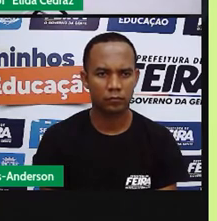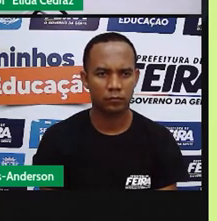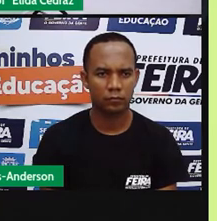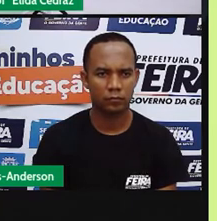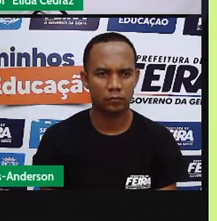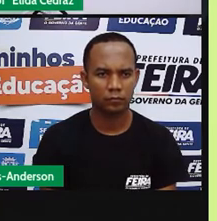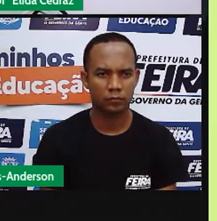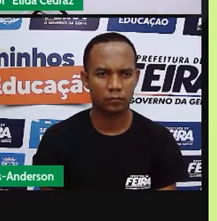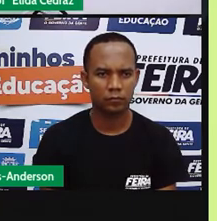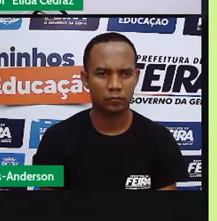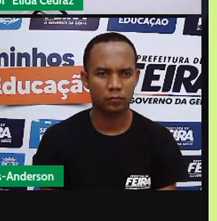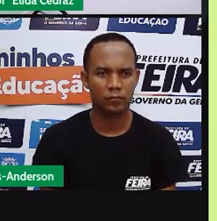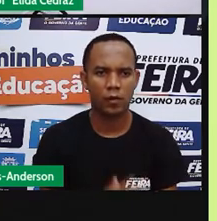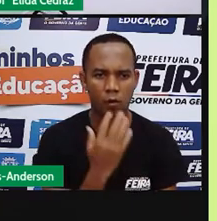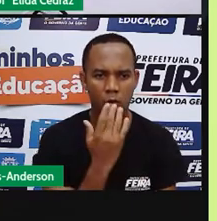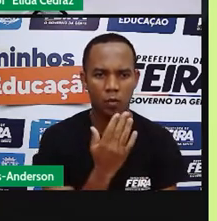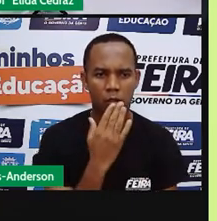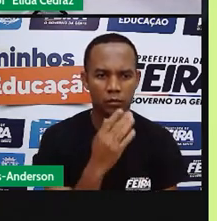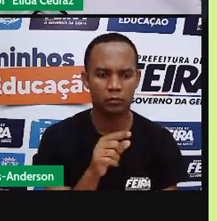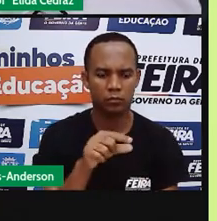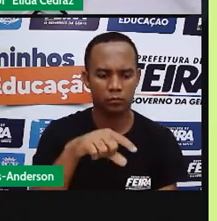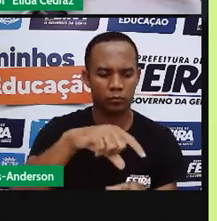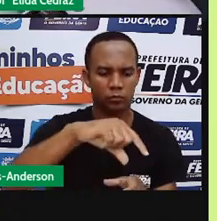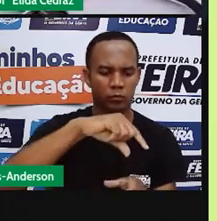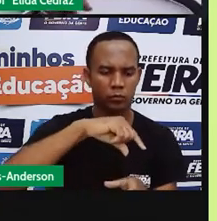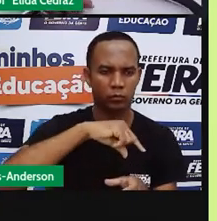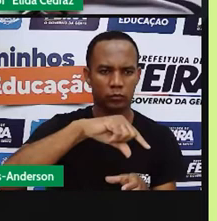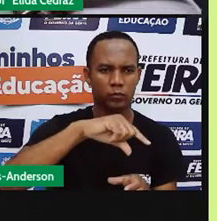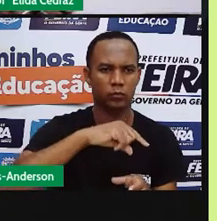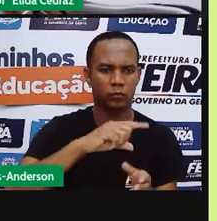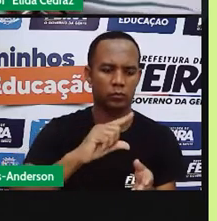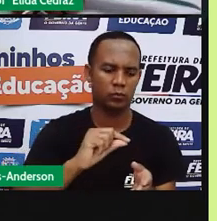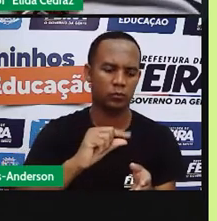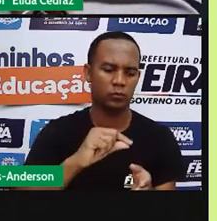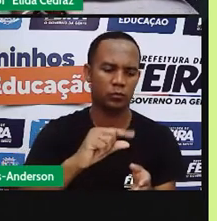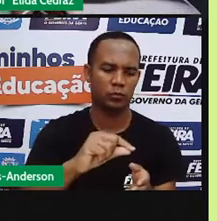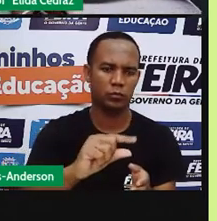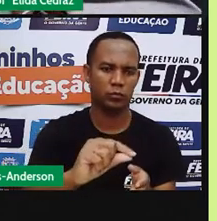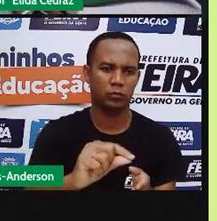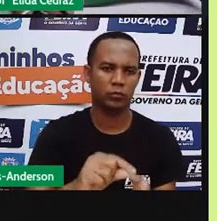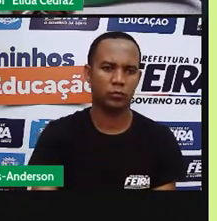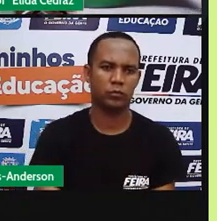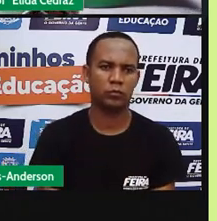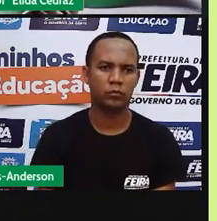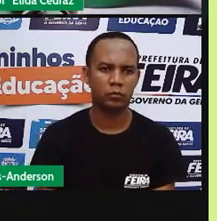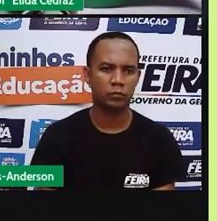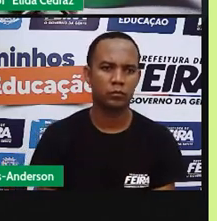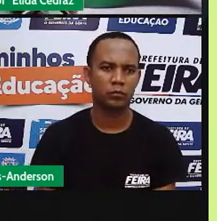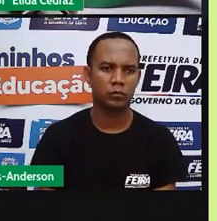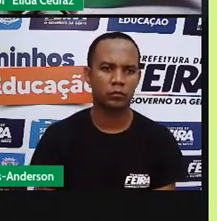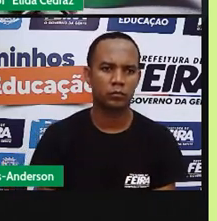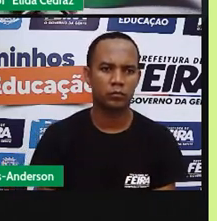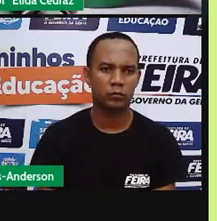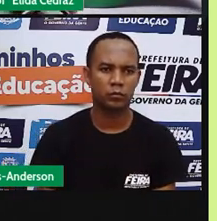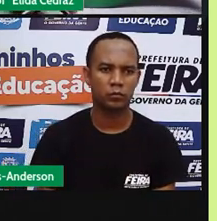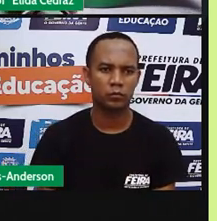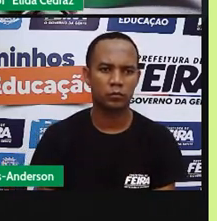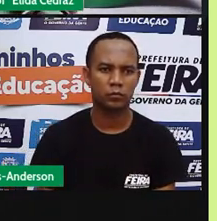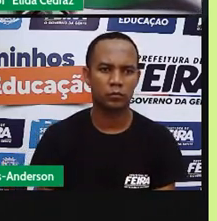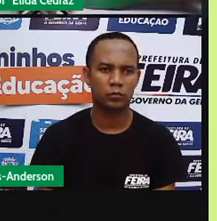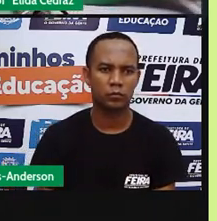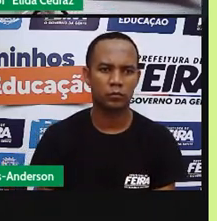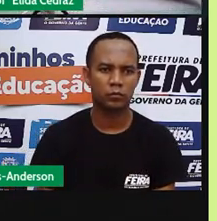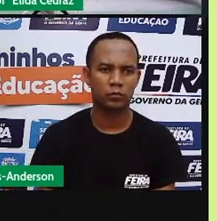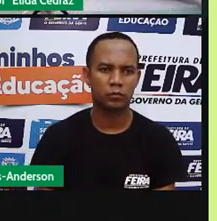todas de um lado da, ó, e vai colar com fita. A Pró já descipou